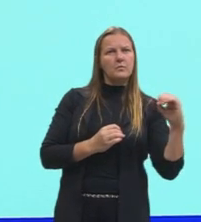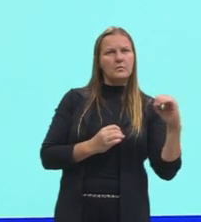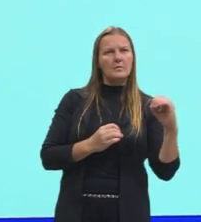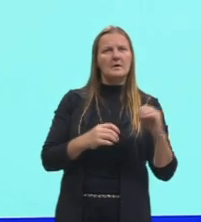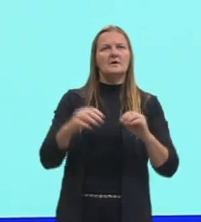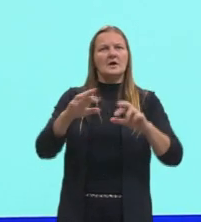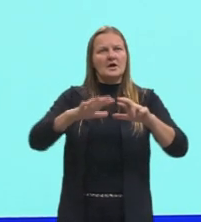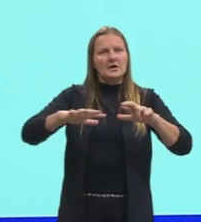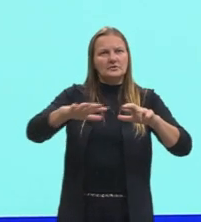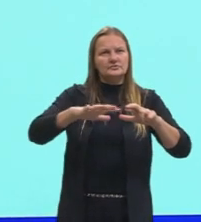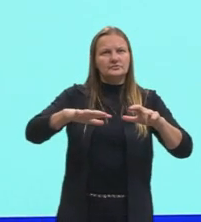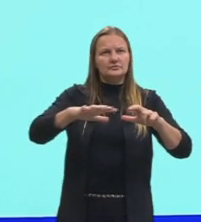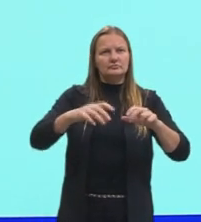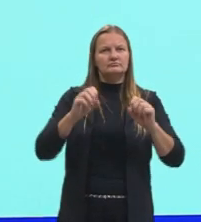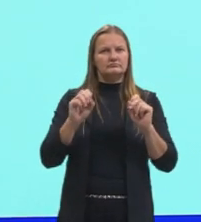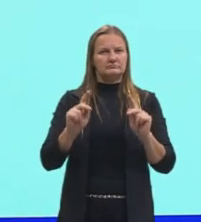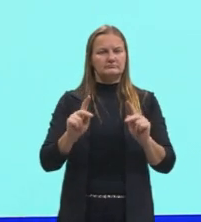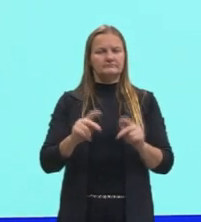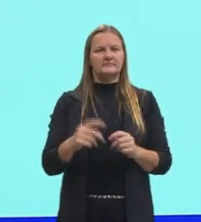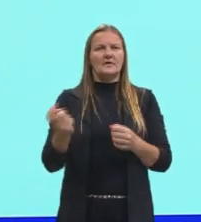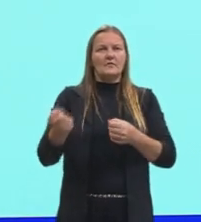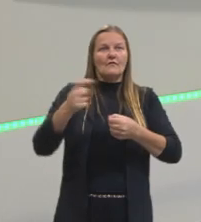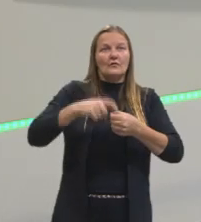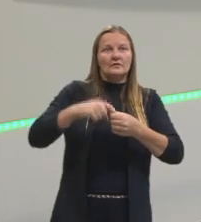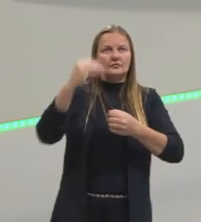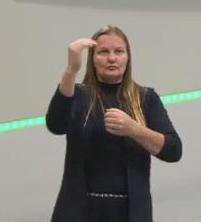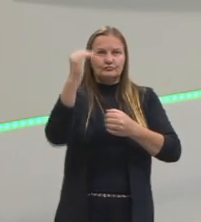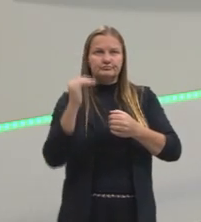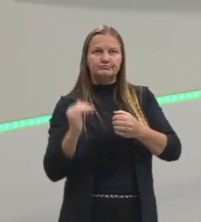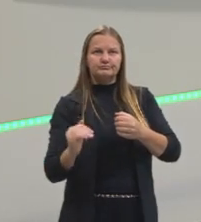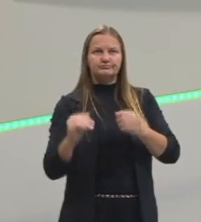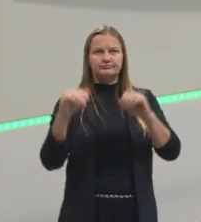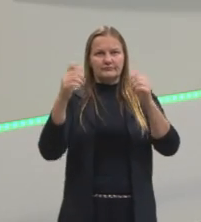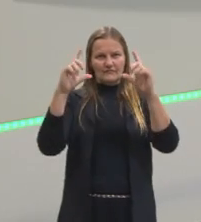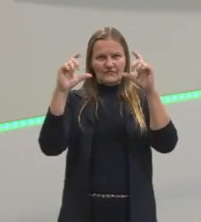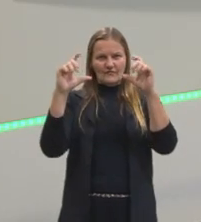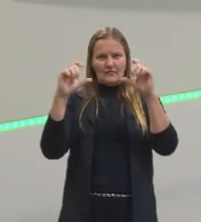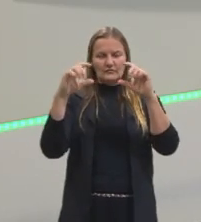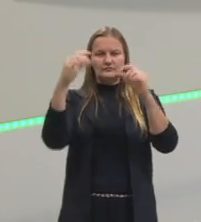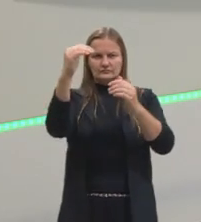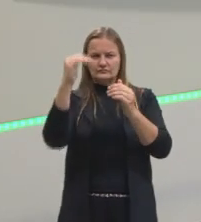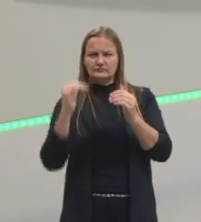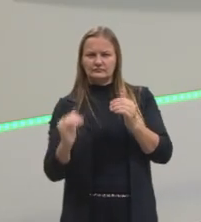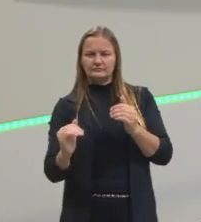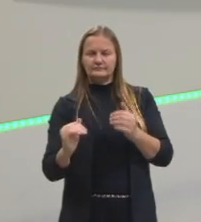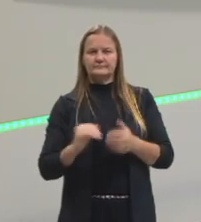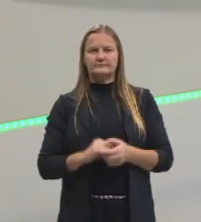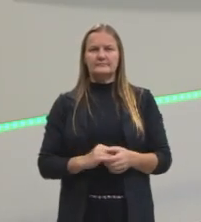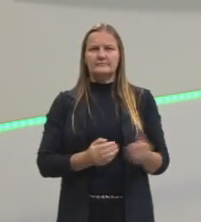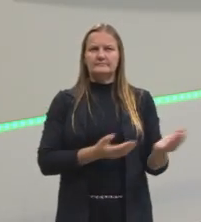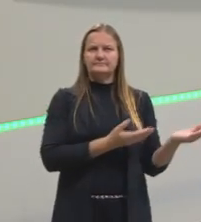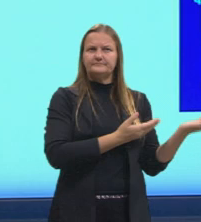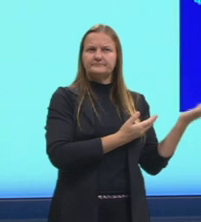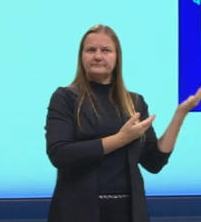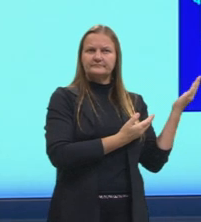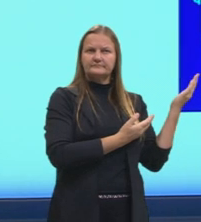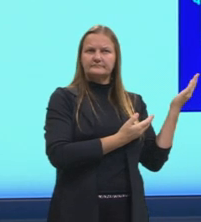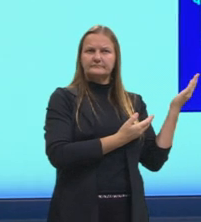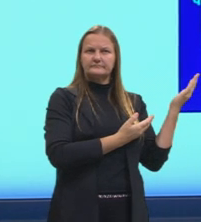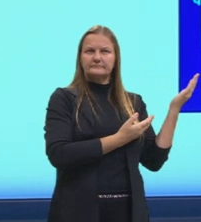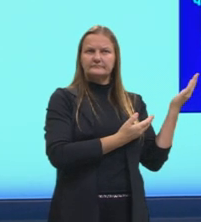dessa região aí, tá, gurizada? Vamos voltar aqui na de baixo, ó, nós vamos mostrar aqui na de baixo justamente essas... essas duas, ó.